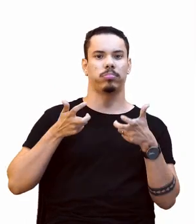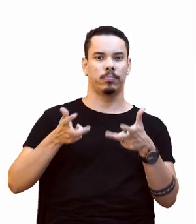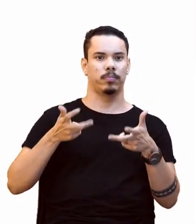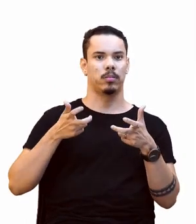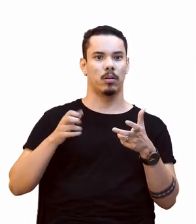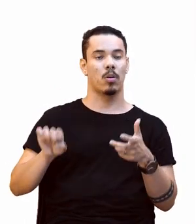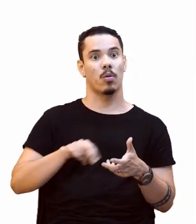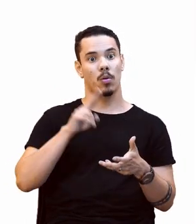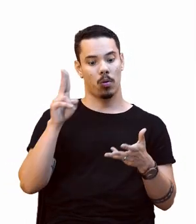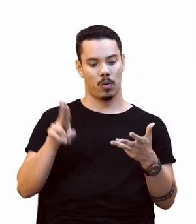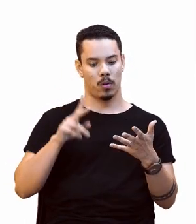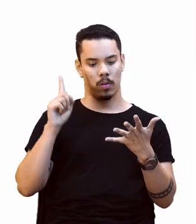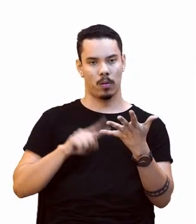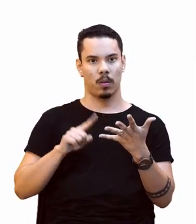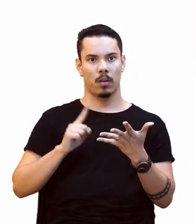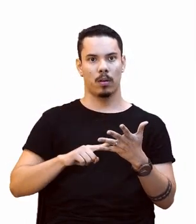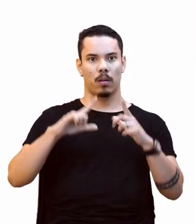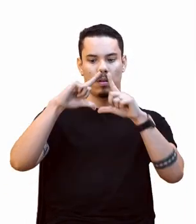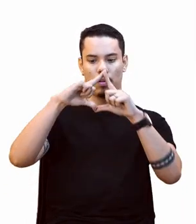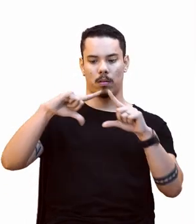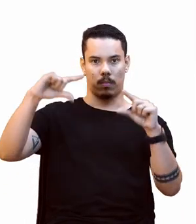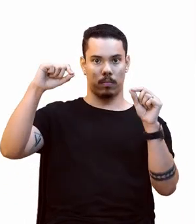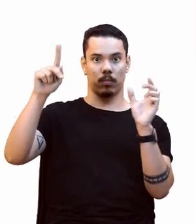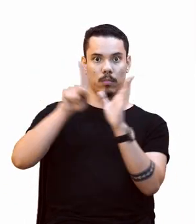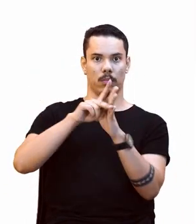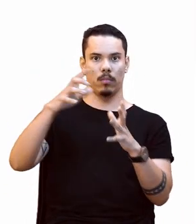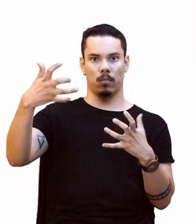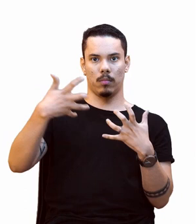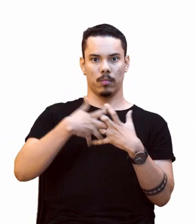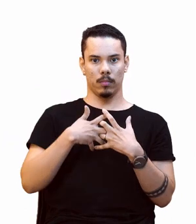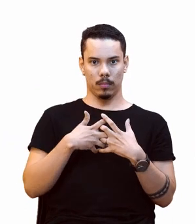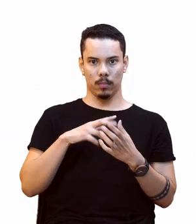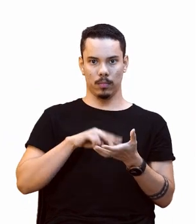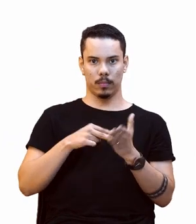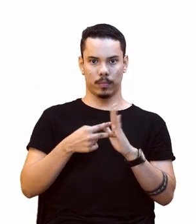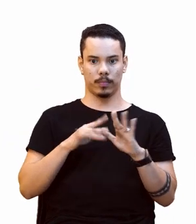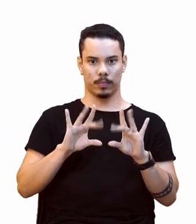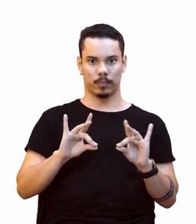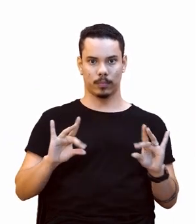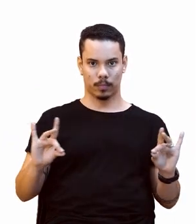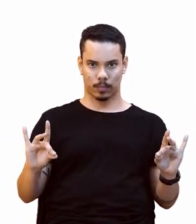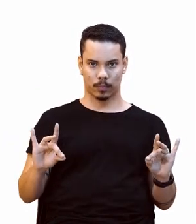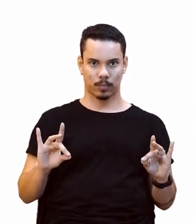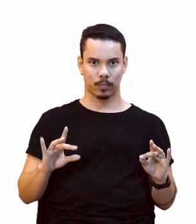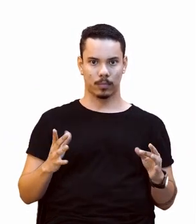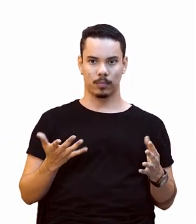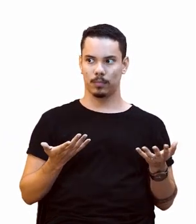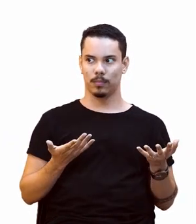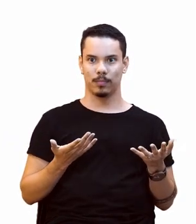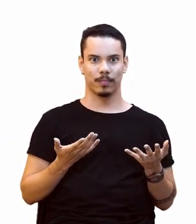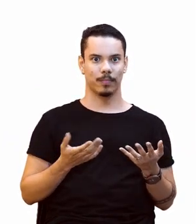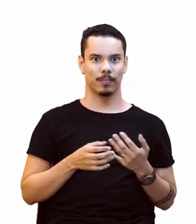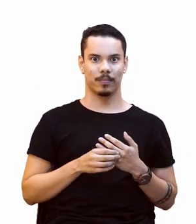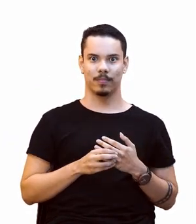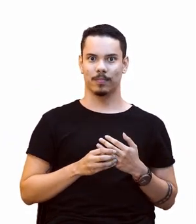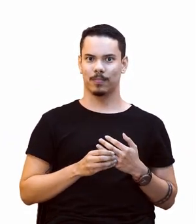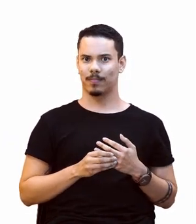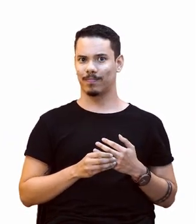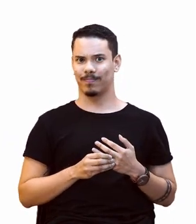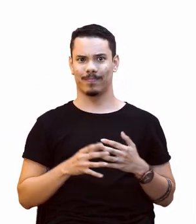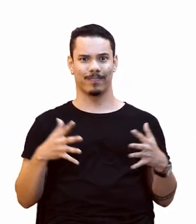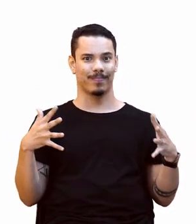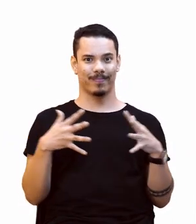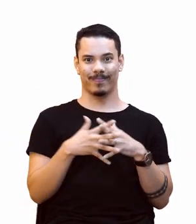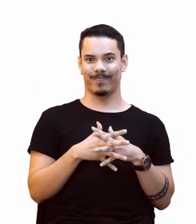Ou E, a Lua, que é parte da Terra em termos de solo? Olha só essas confusas, você